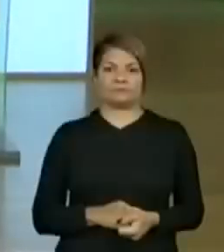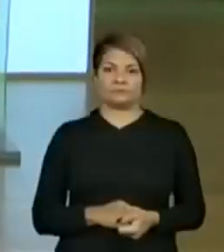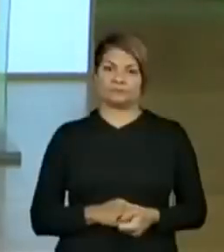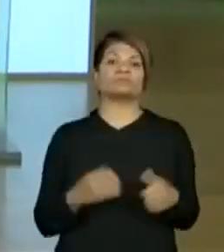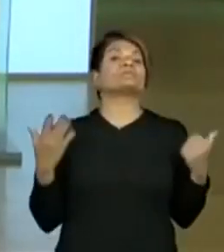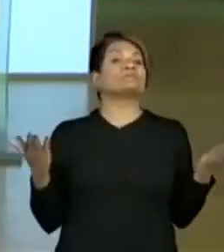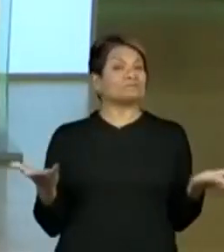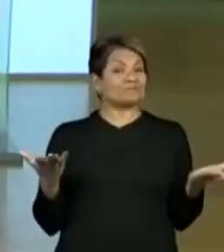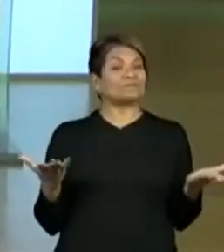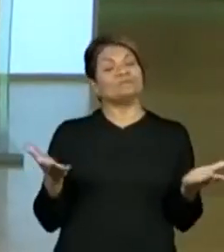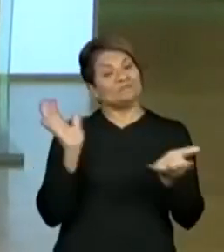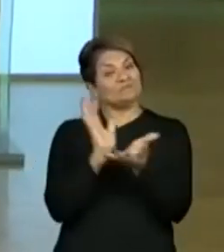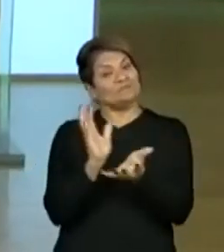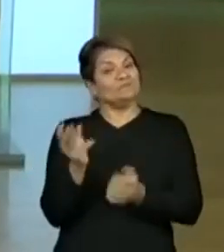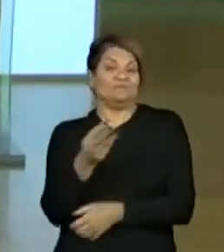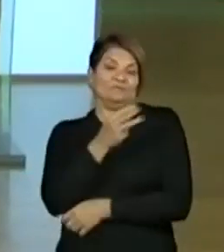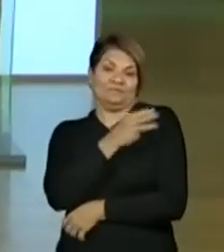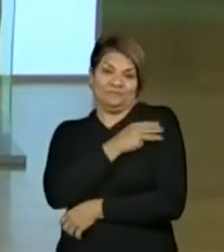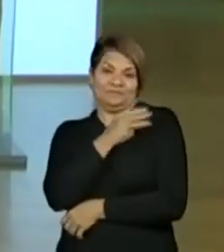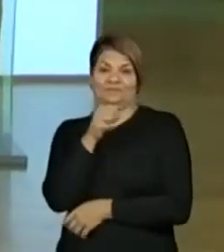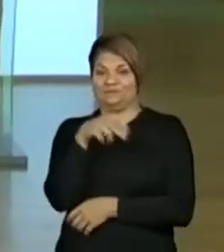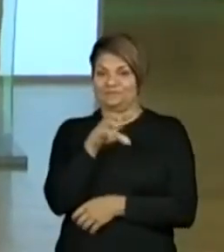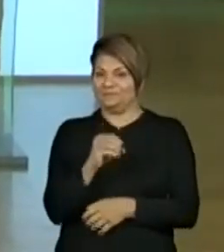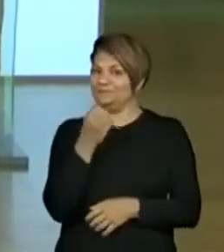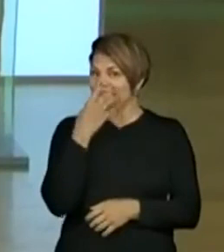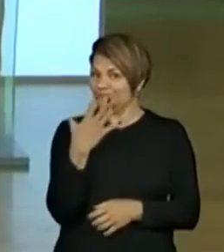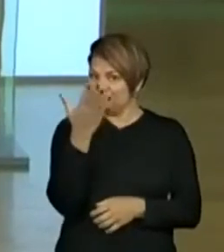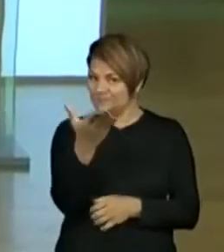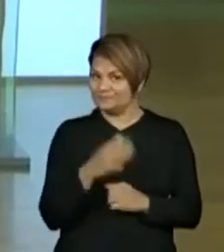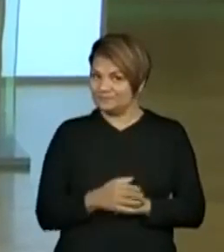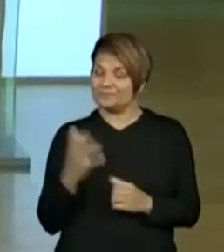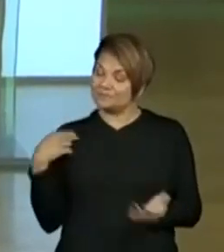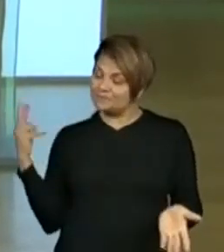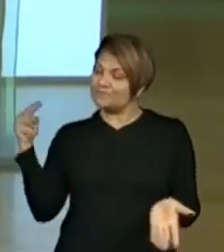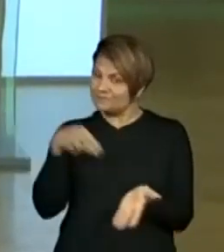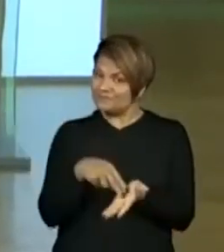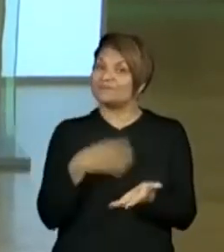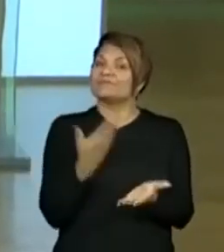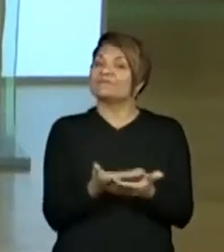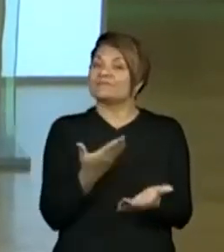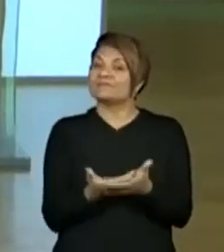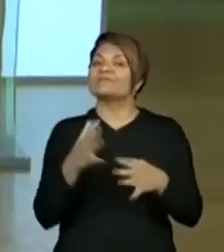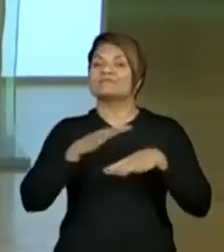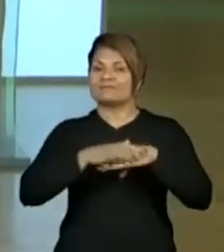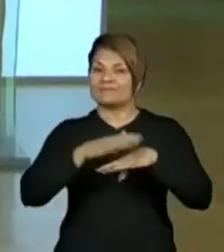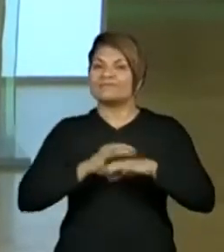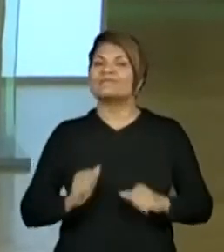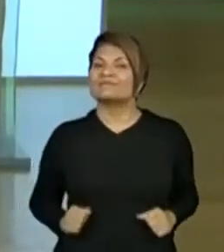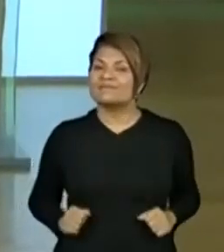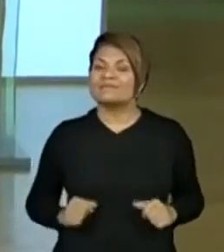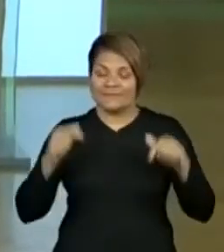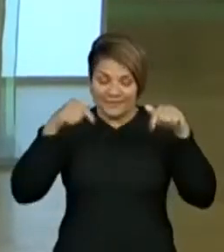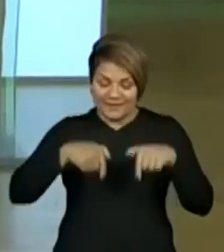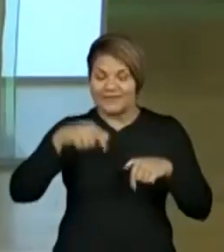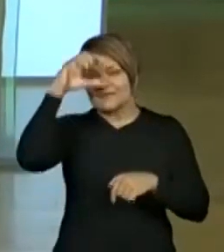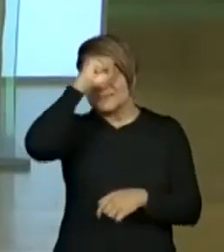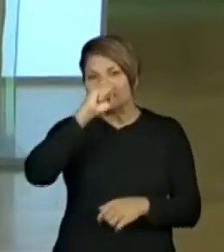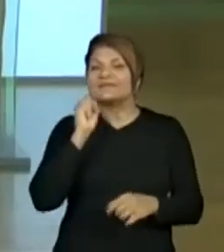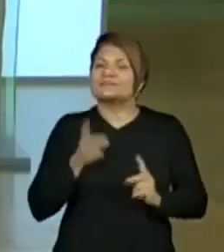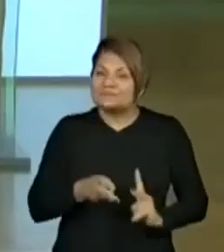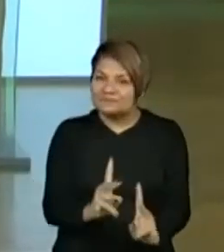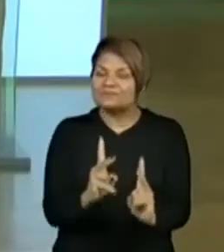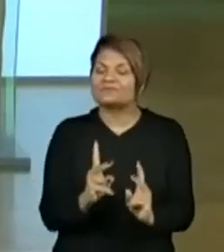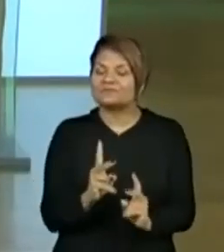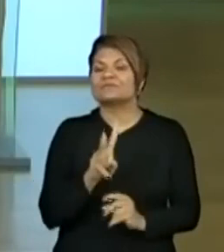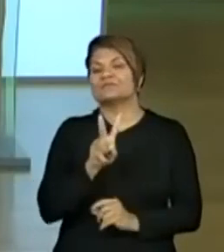E aí, terceiro ano, tudo bem com vocês? Estamos retornando para a nossa aula de matemática aqui do Aprender Sempre,